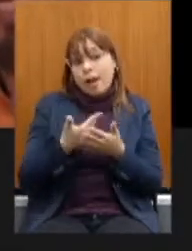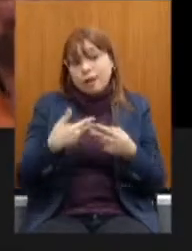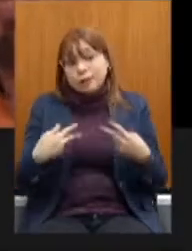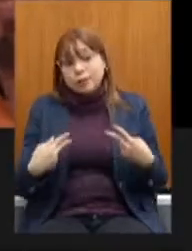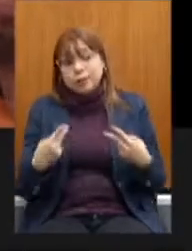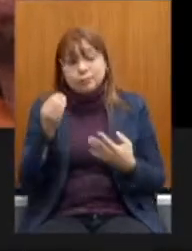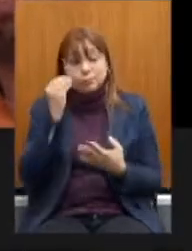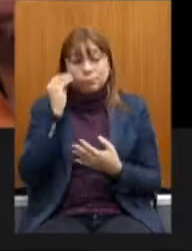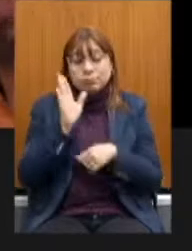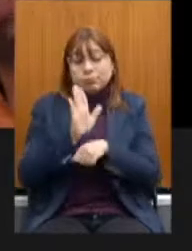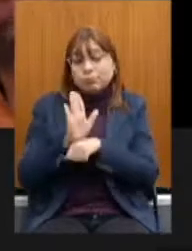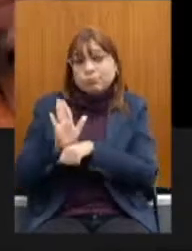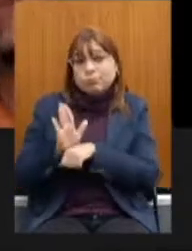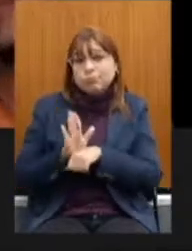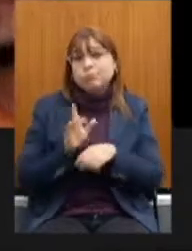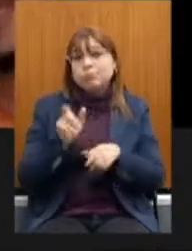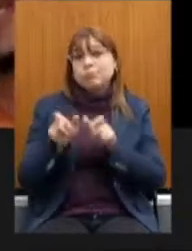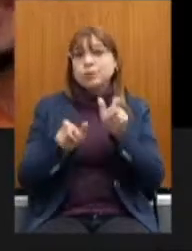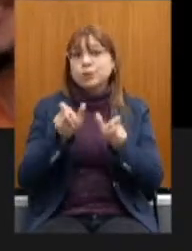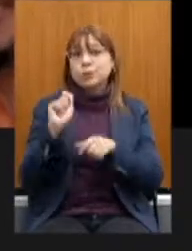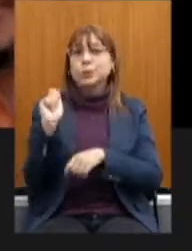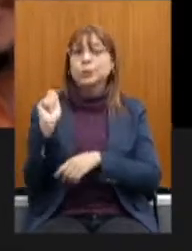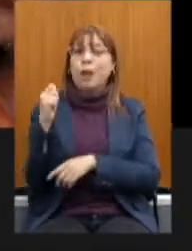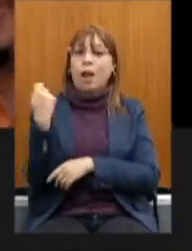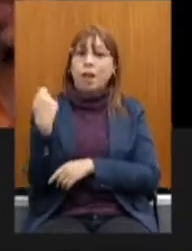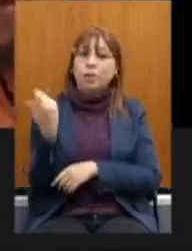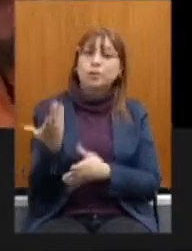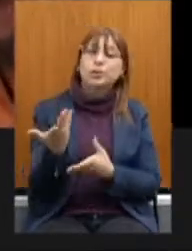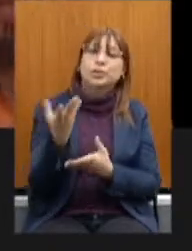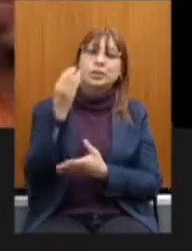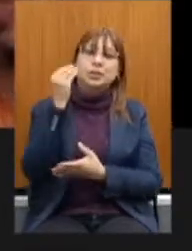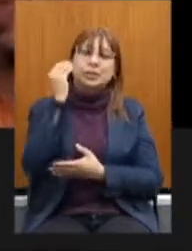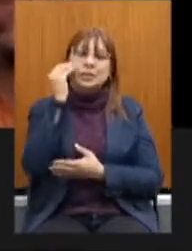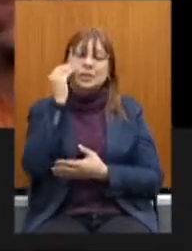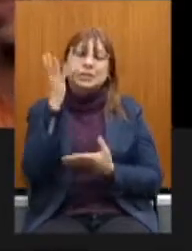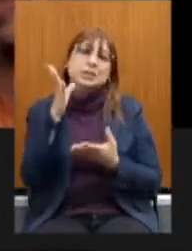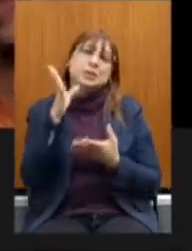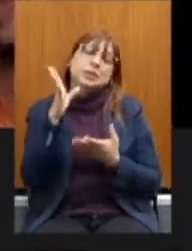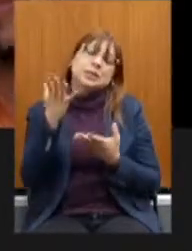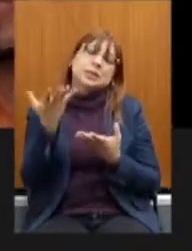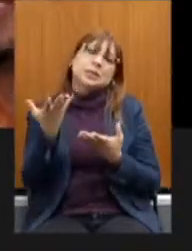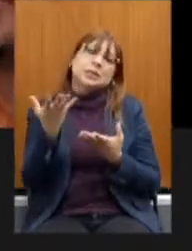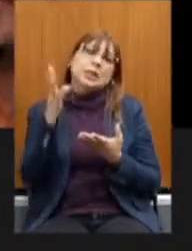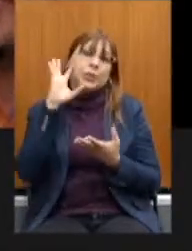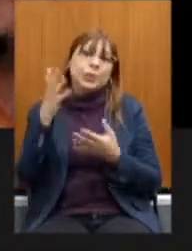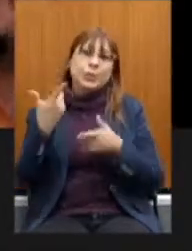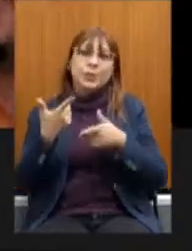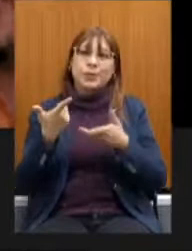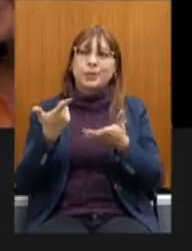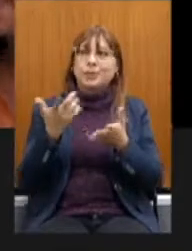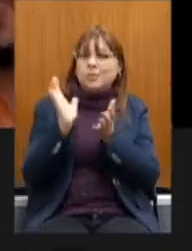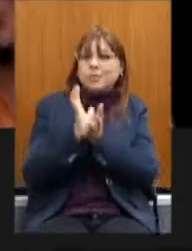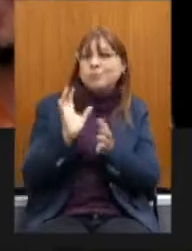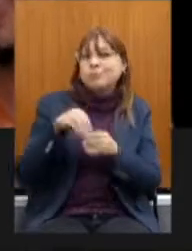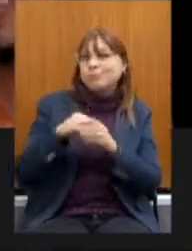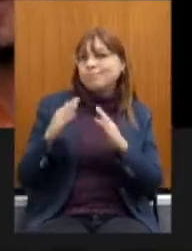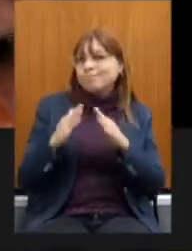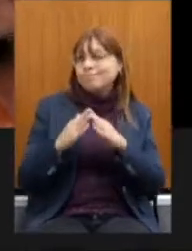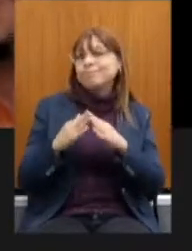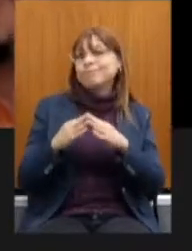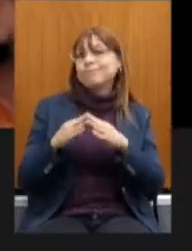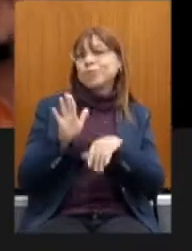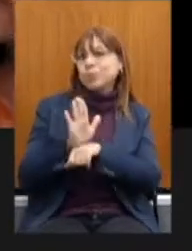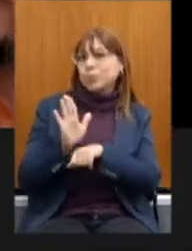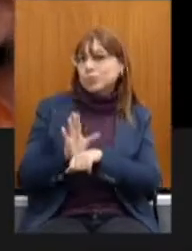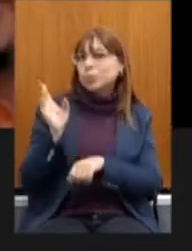de artistas e das pessoas que a gente consegue melhorar, pelo menos, a situação em casa. Ela dá suporte emergencial a